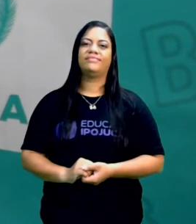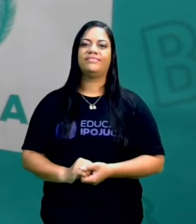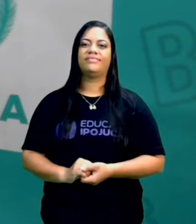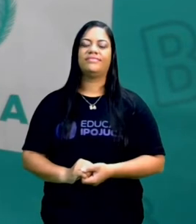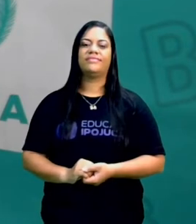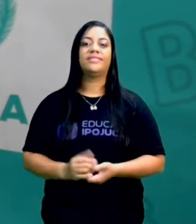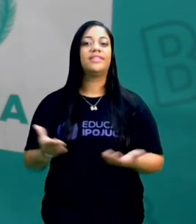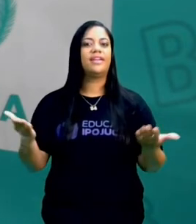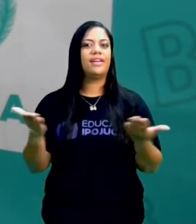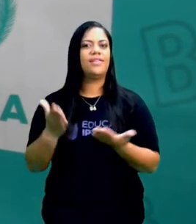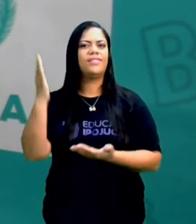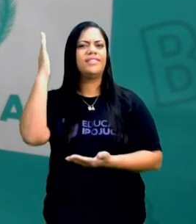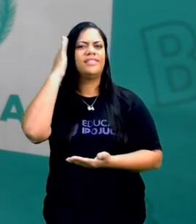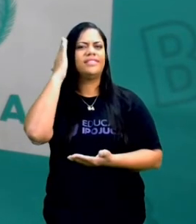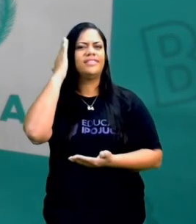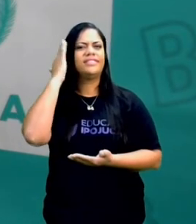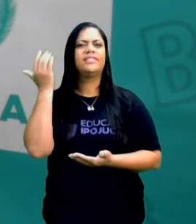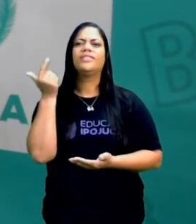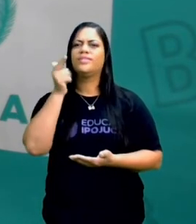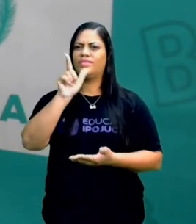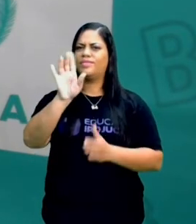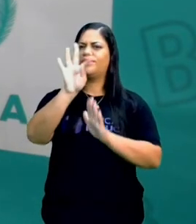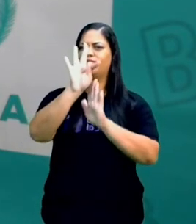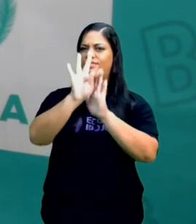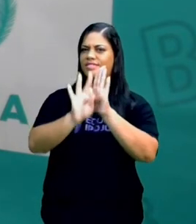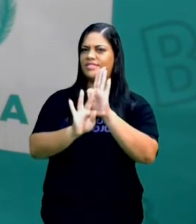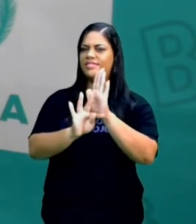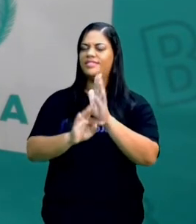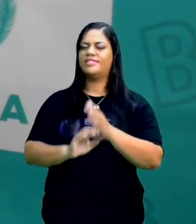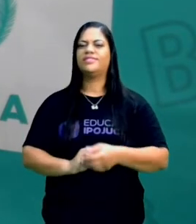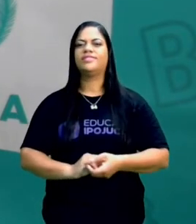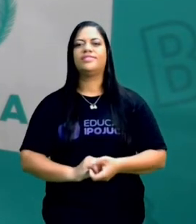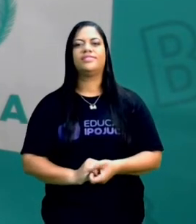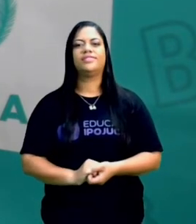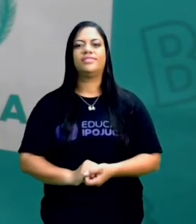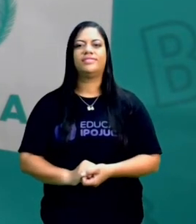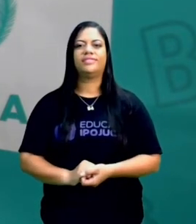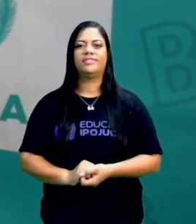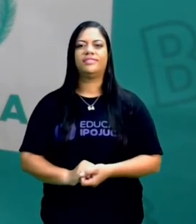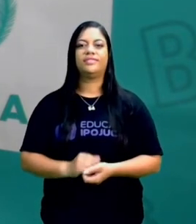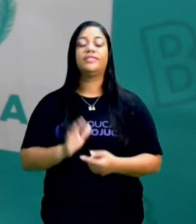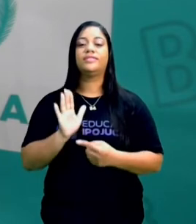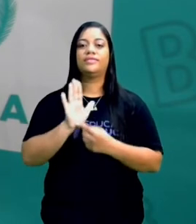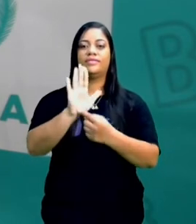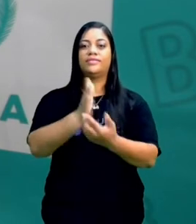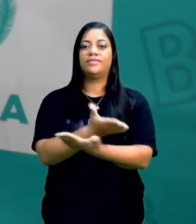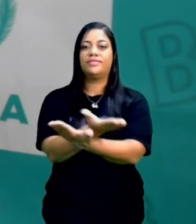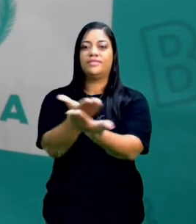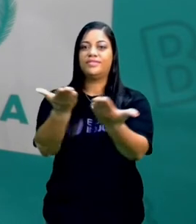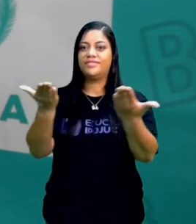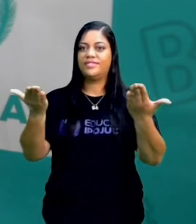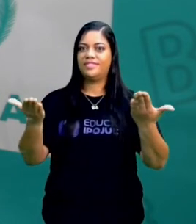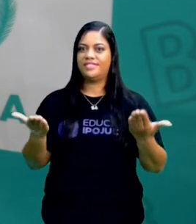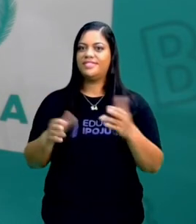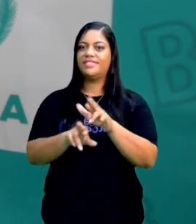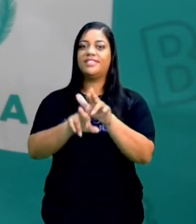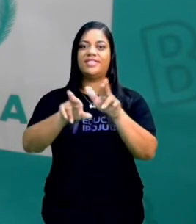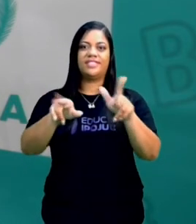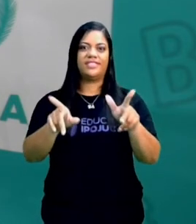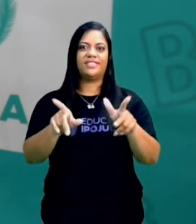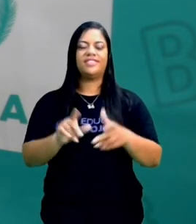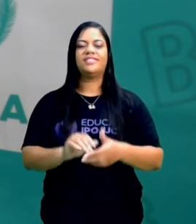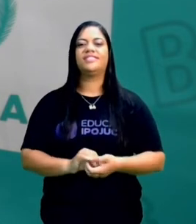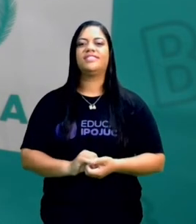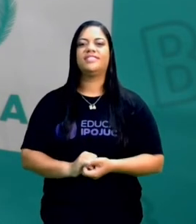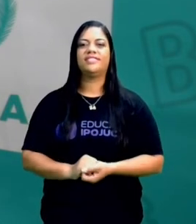Vamos agora entender outro tipo de texto. Esse texto que eu vou trazer para vocês agora é diferente da